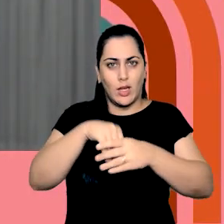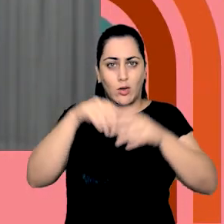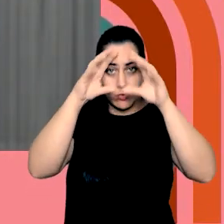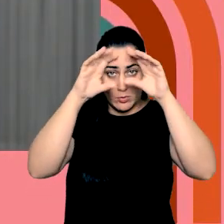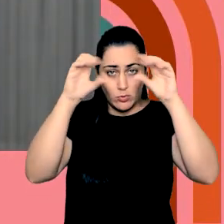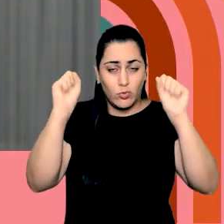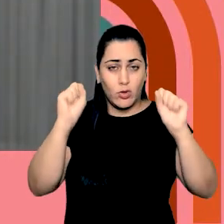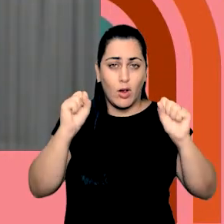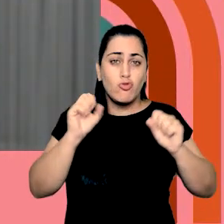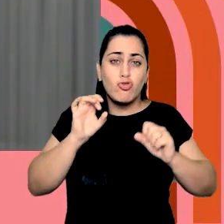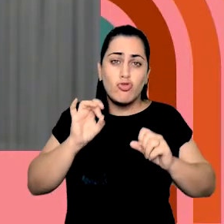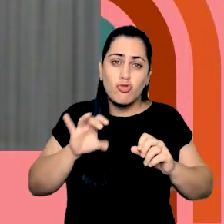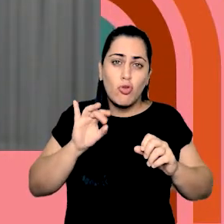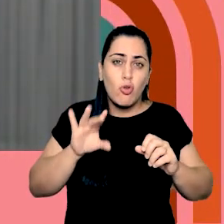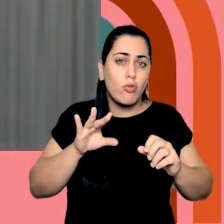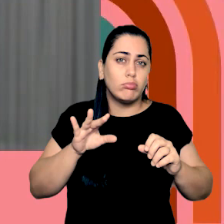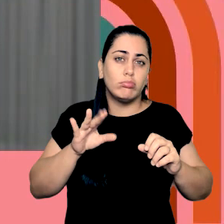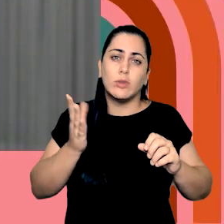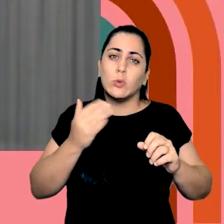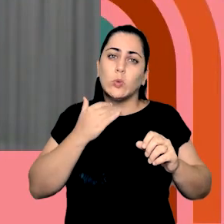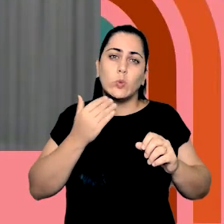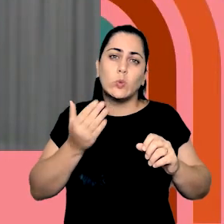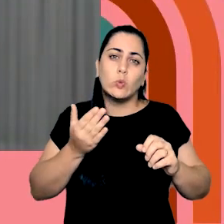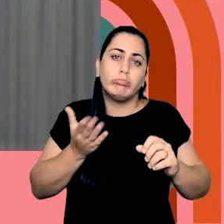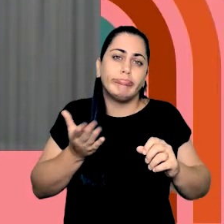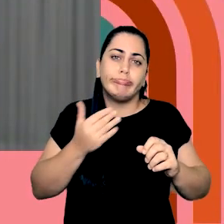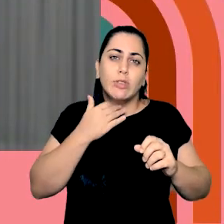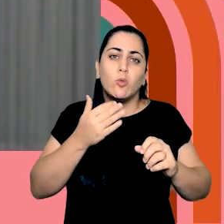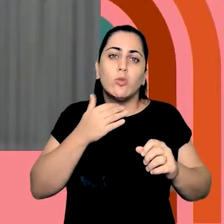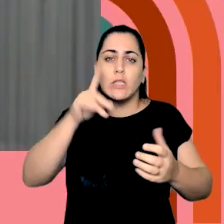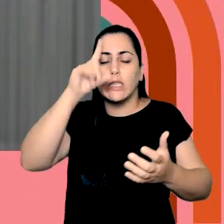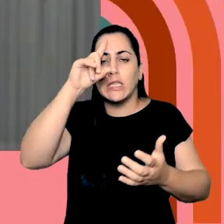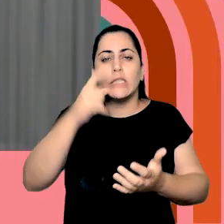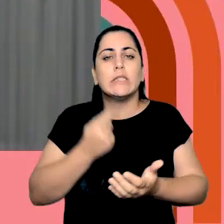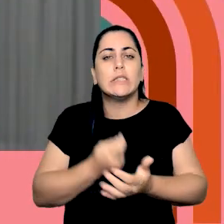para decisões, para que a gente tenha decisões